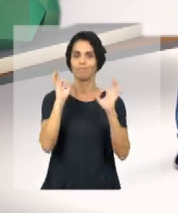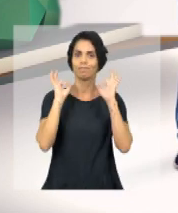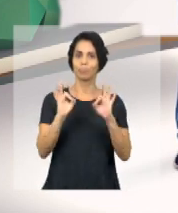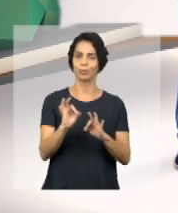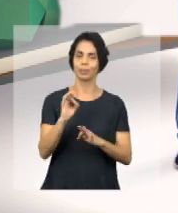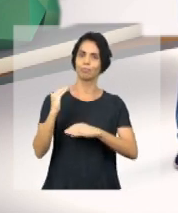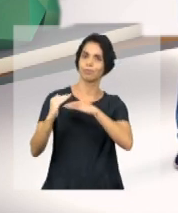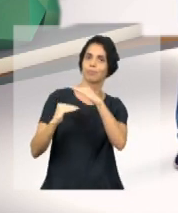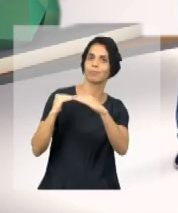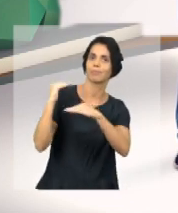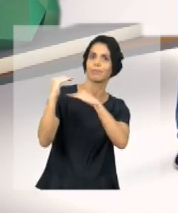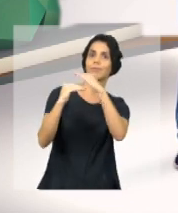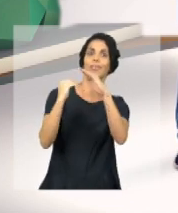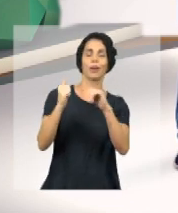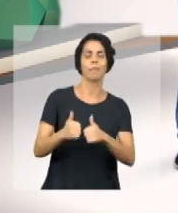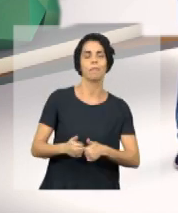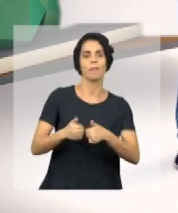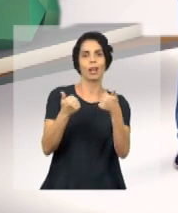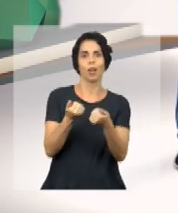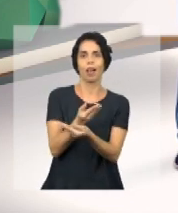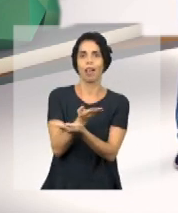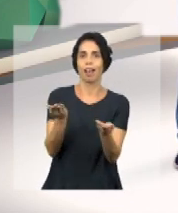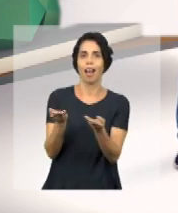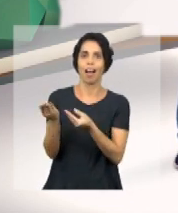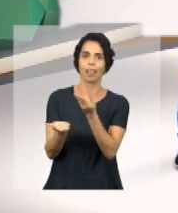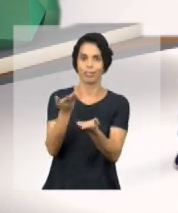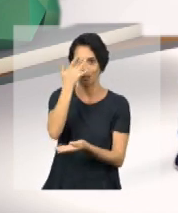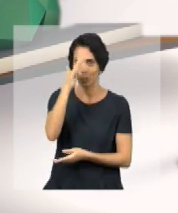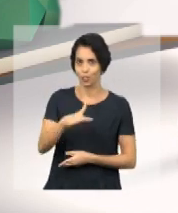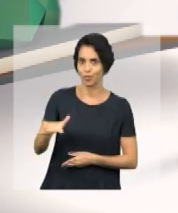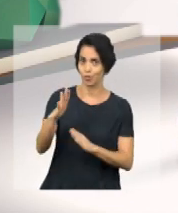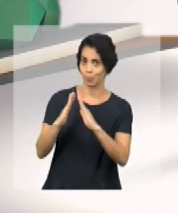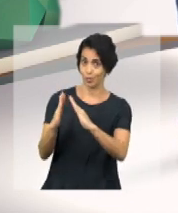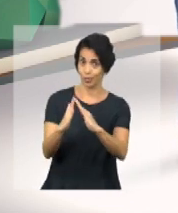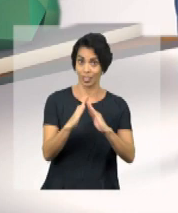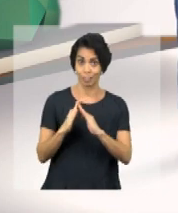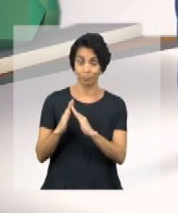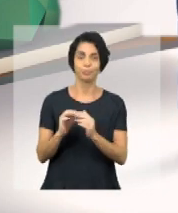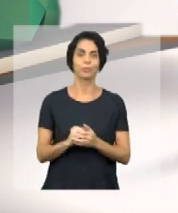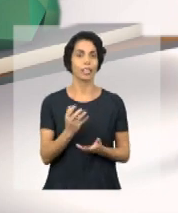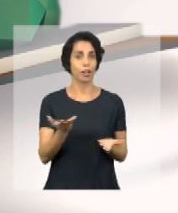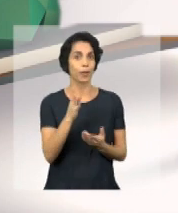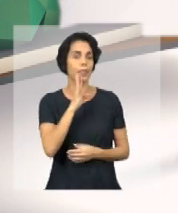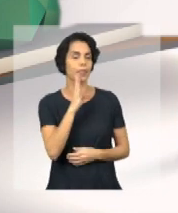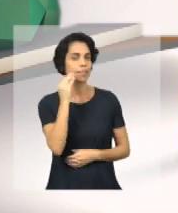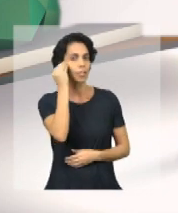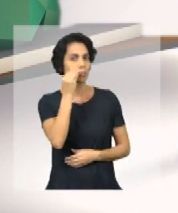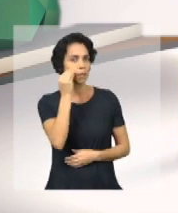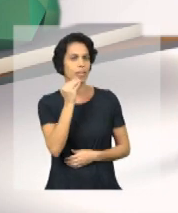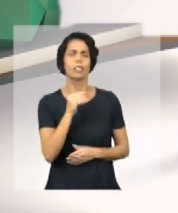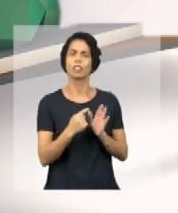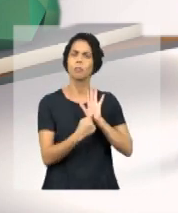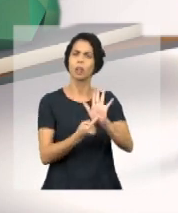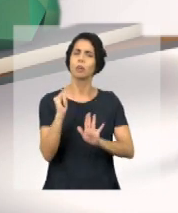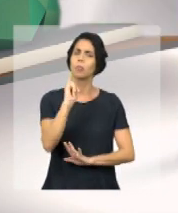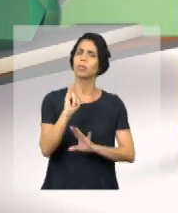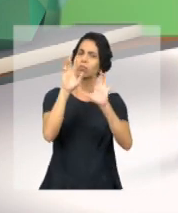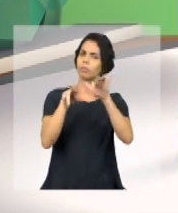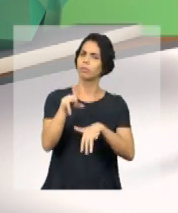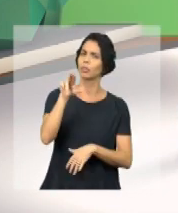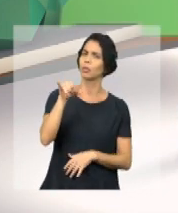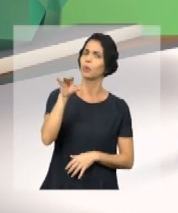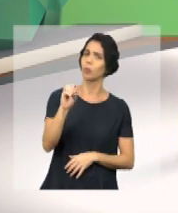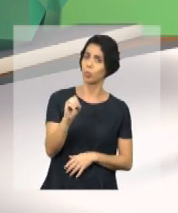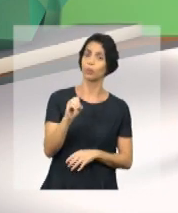aperfeiçoado para atender as necessidades da população. Vamos conhecer agora algumas experiências que mostram a importância do Cadastro Único